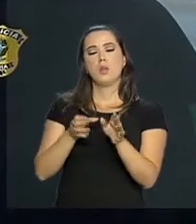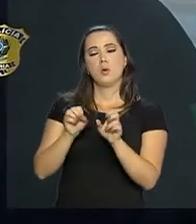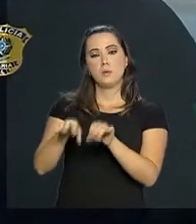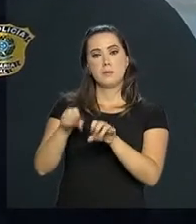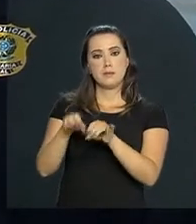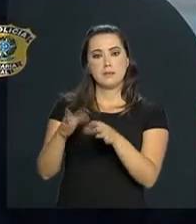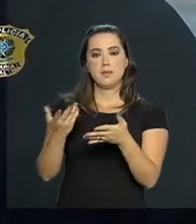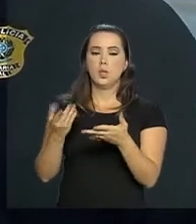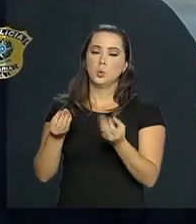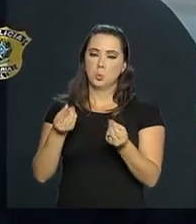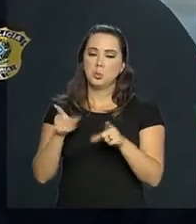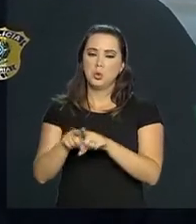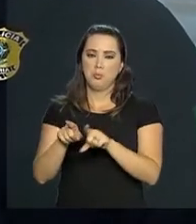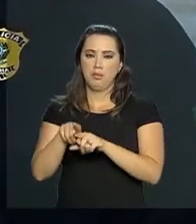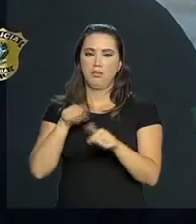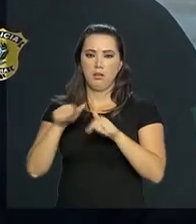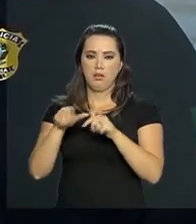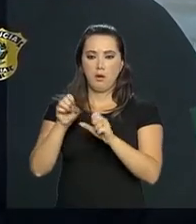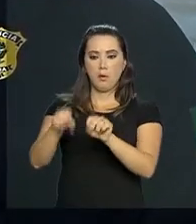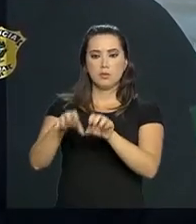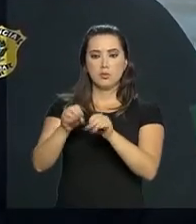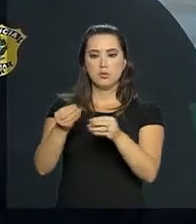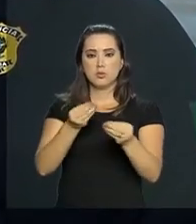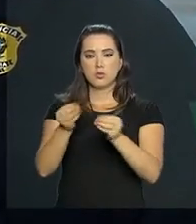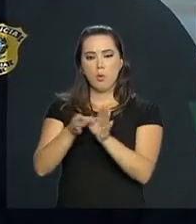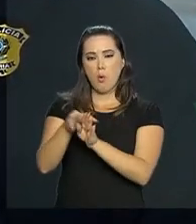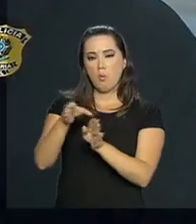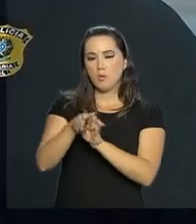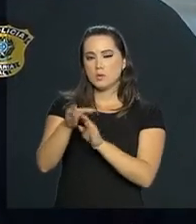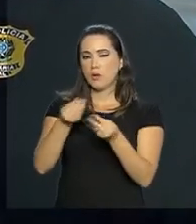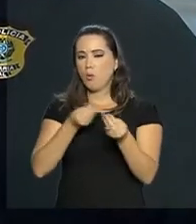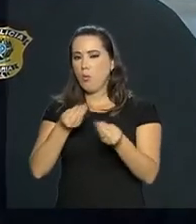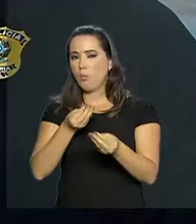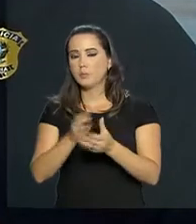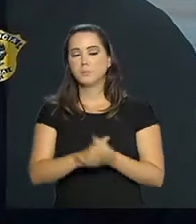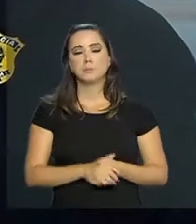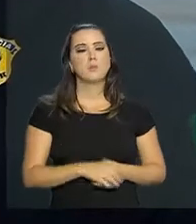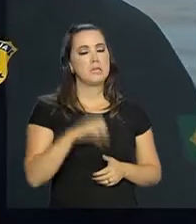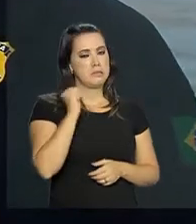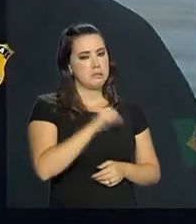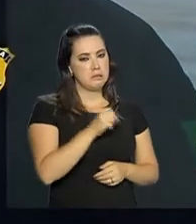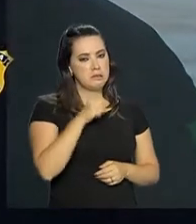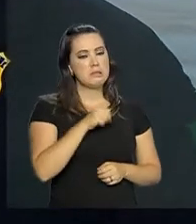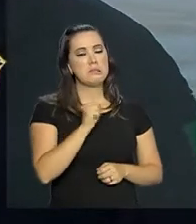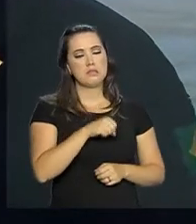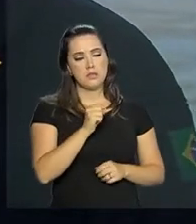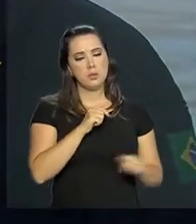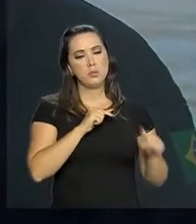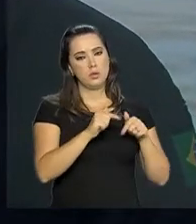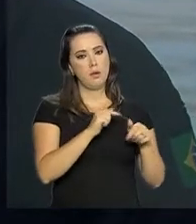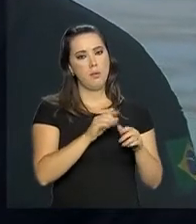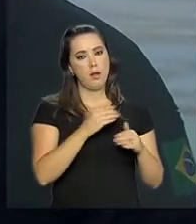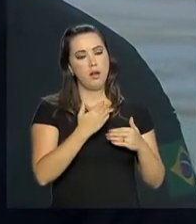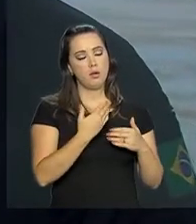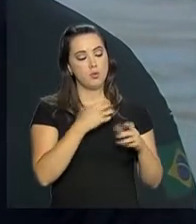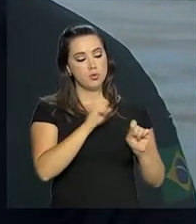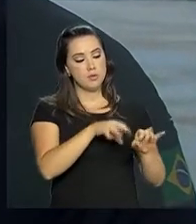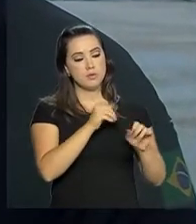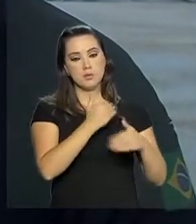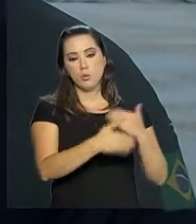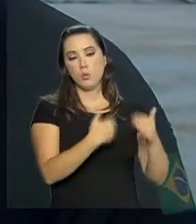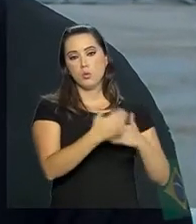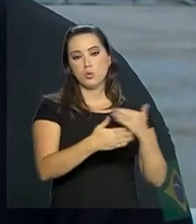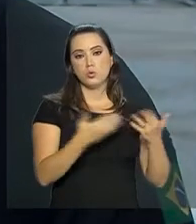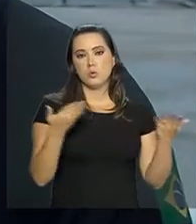também vai ter essas ações e que tipo de ações, né? Sim, as ações educativas elas continuam durante o ano todo, elas são reforçadas durante